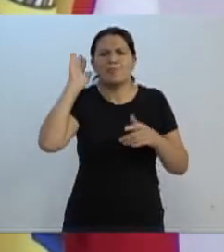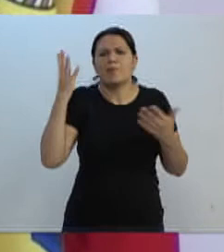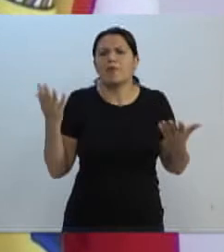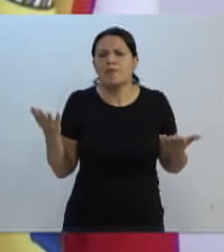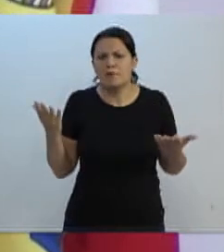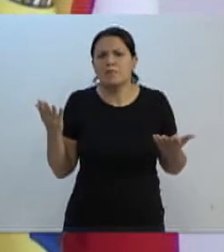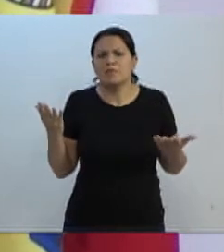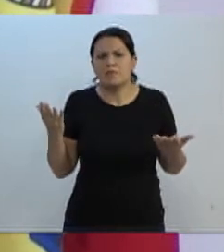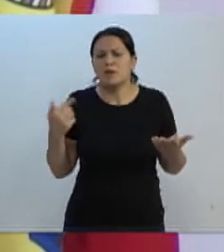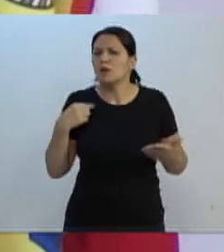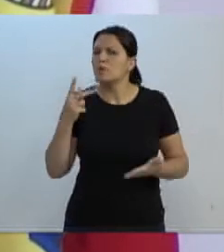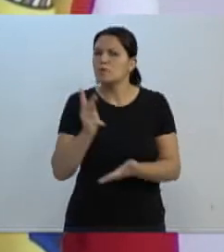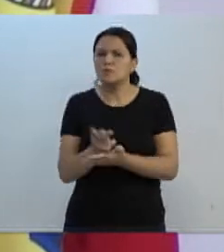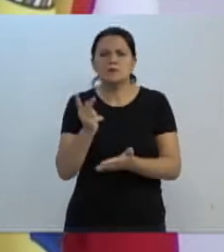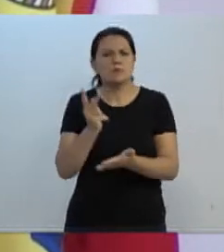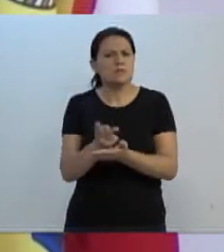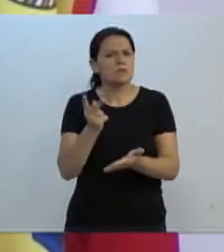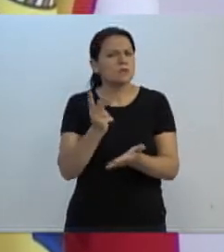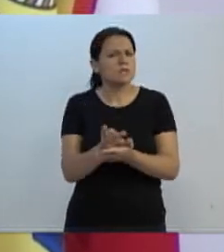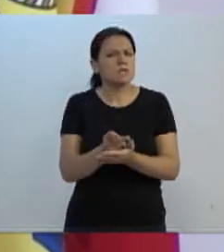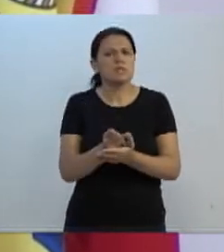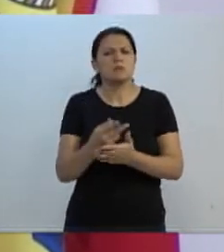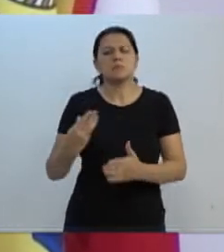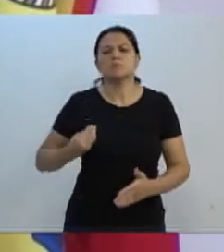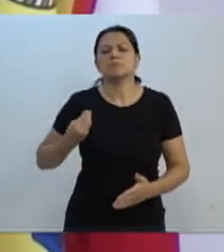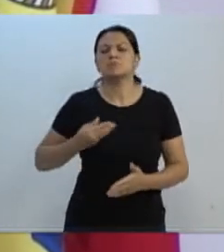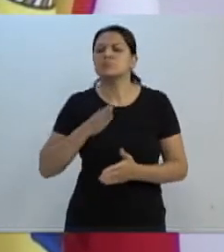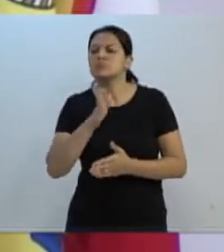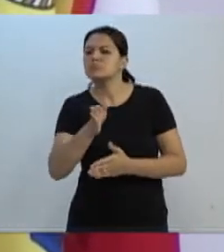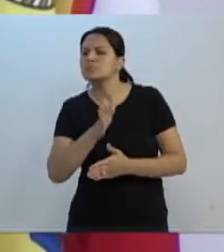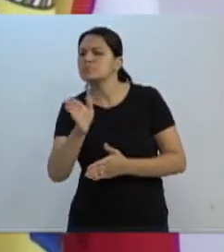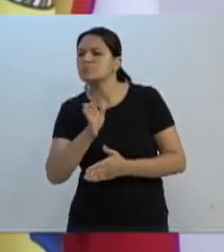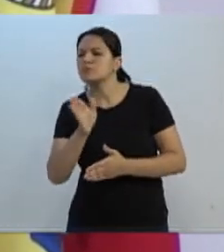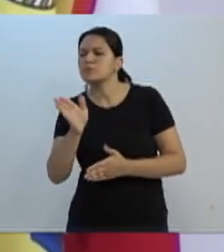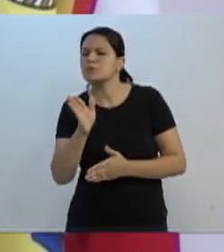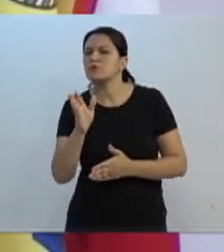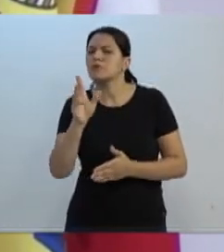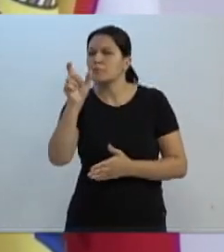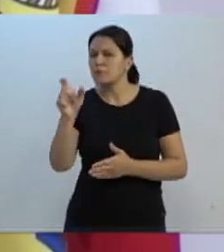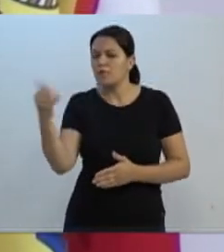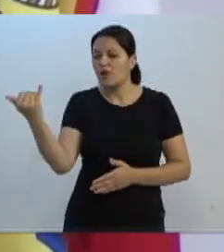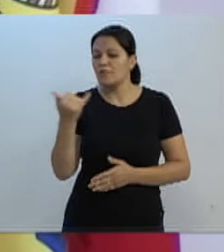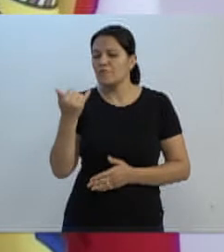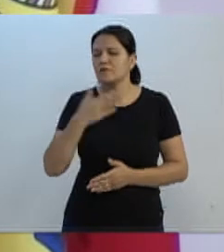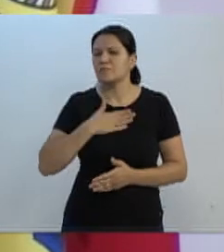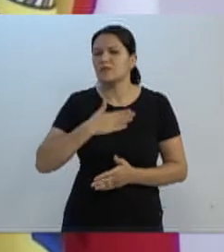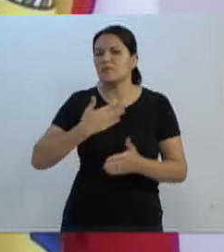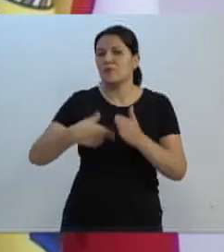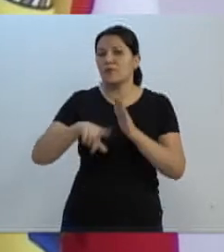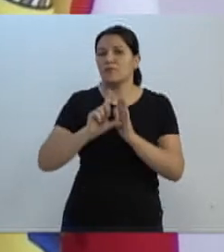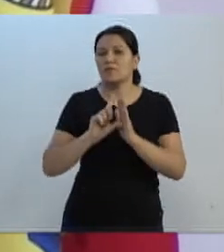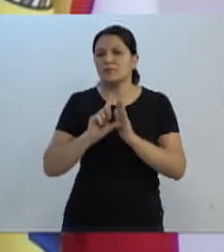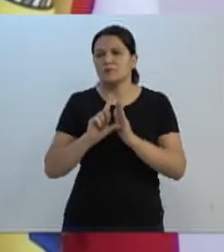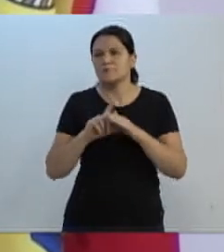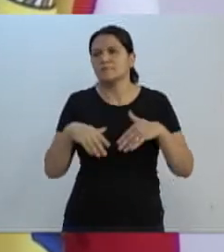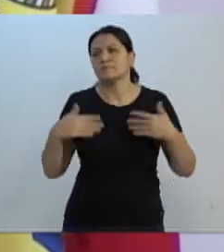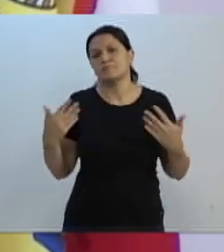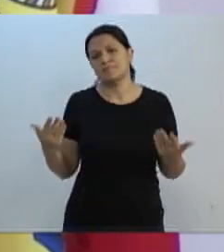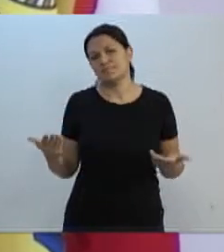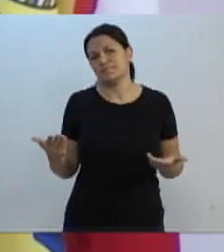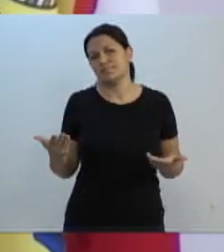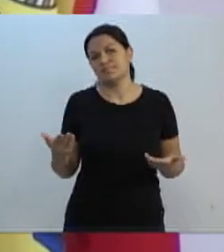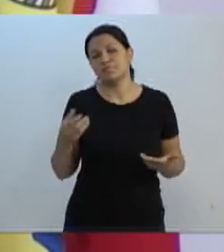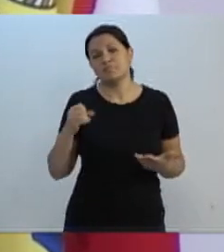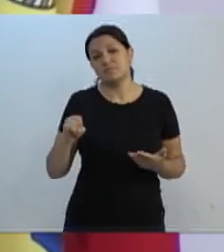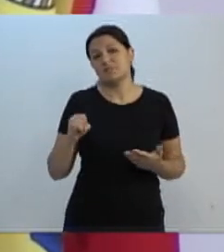eu sempre vou estar presente, sempre que possível, porque mesmo que não avisem aqui a gente, eu vou ter sempre alguém que me avisa dentro das escolas. Então, se